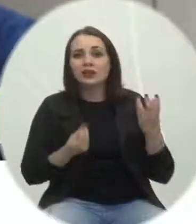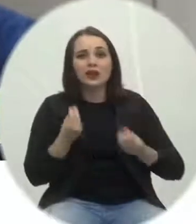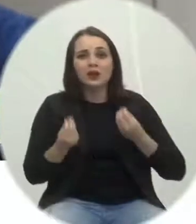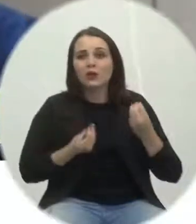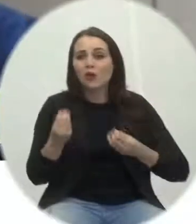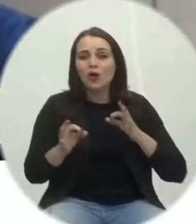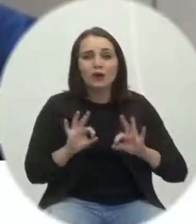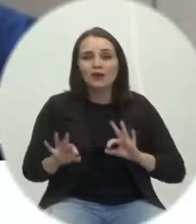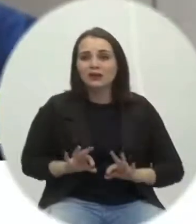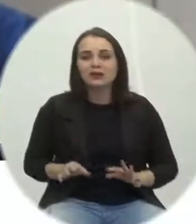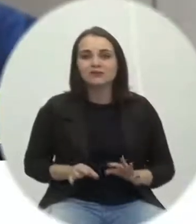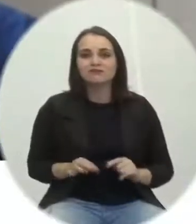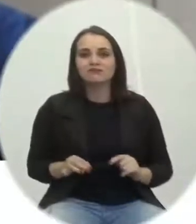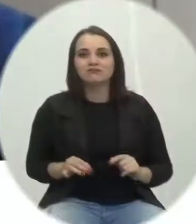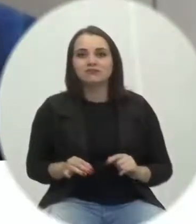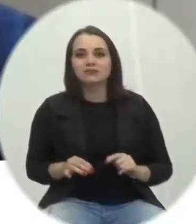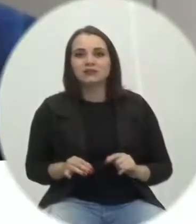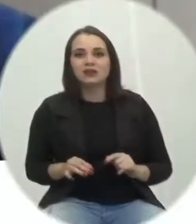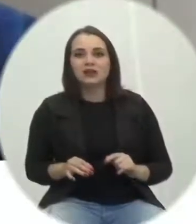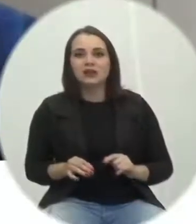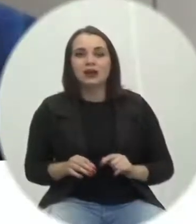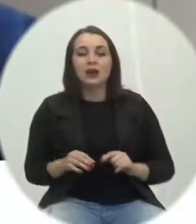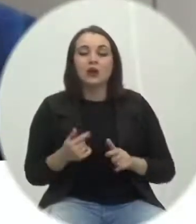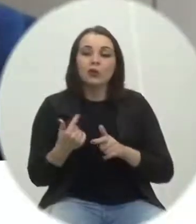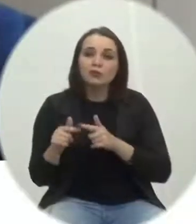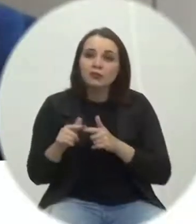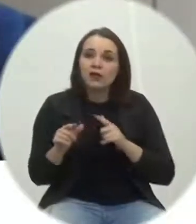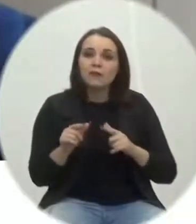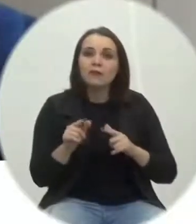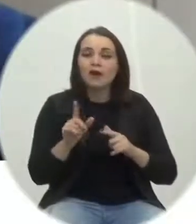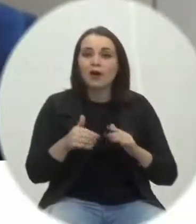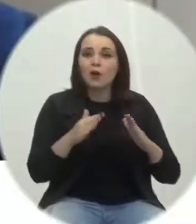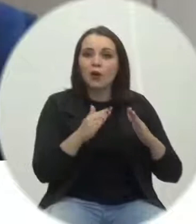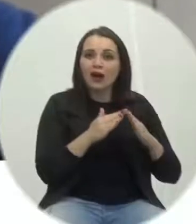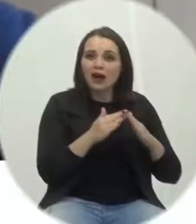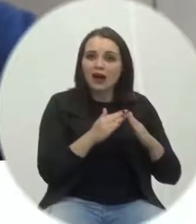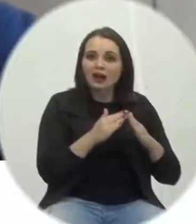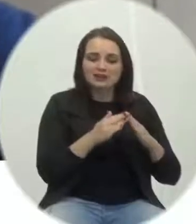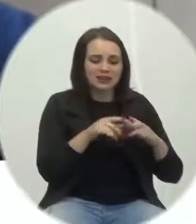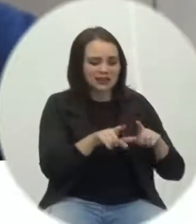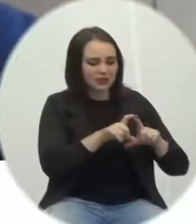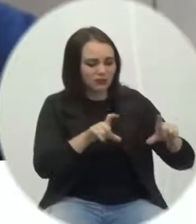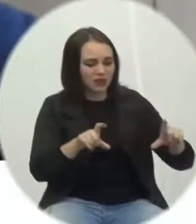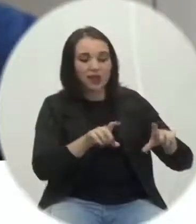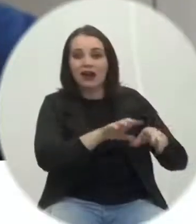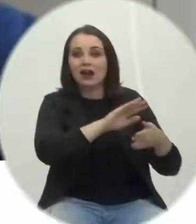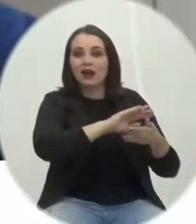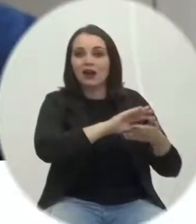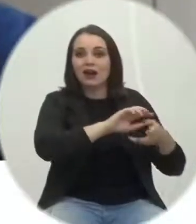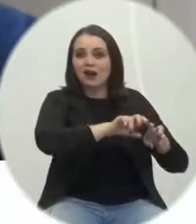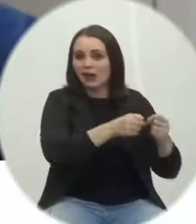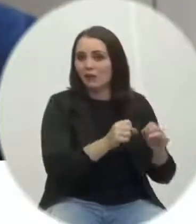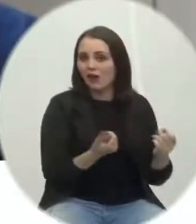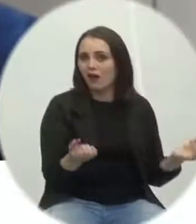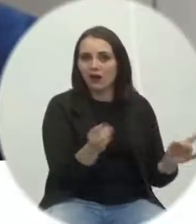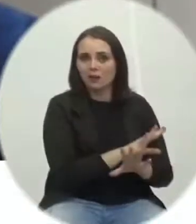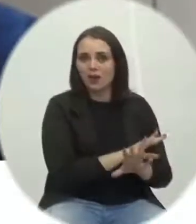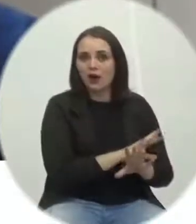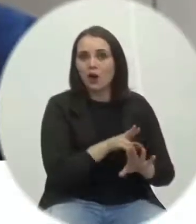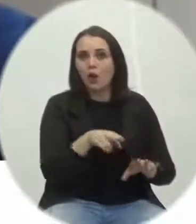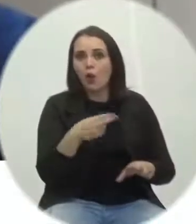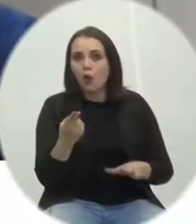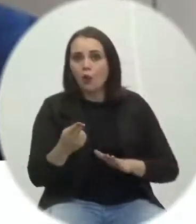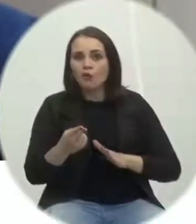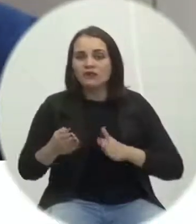A solução, ou destruir a casa, ou passaria no meio de 4 casas.